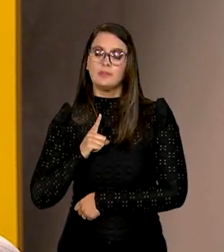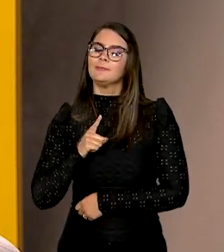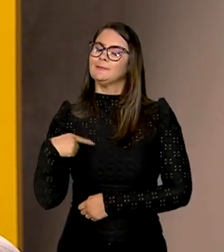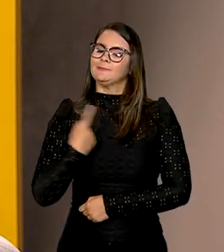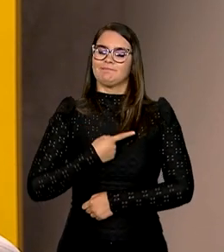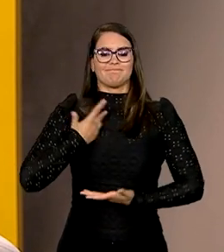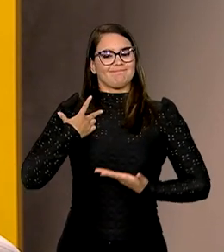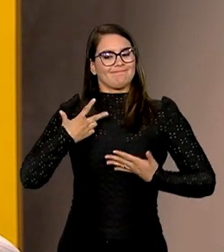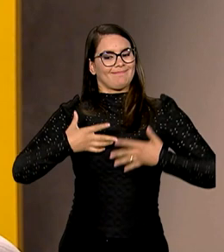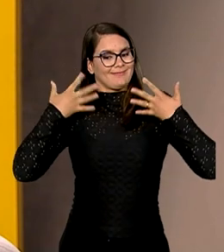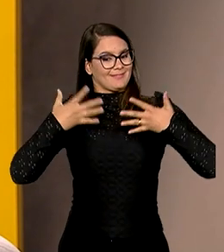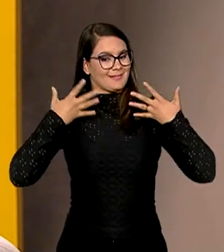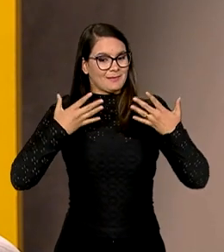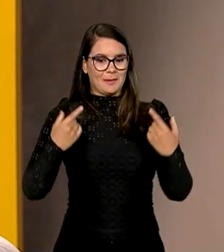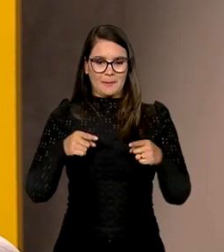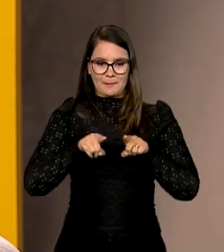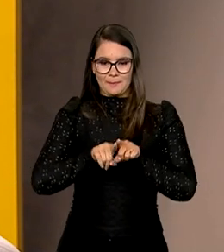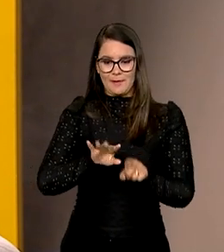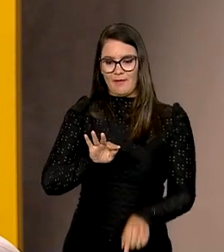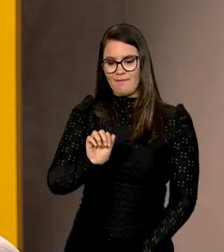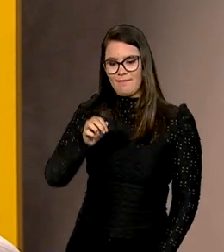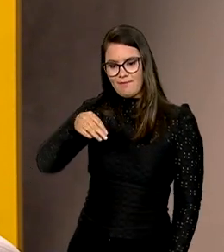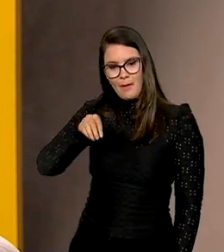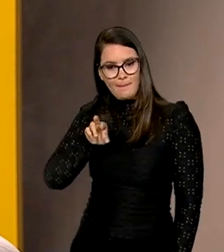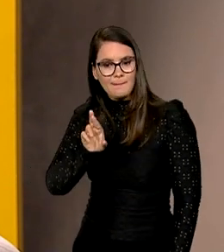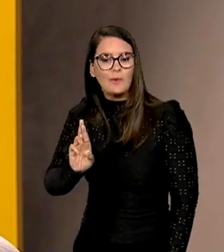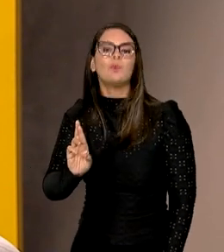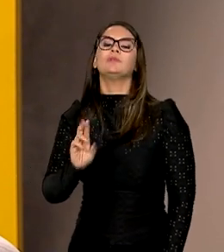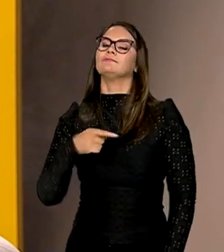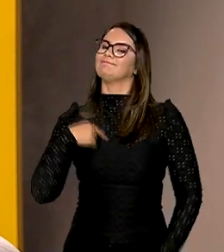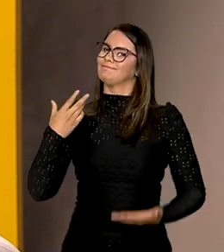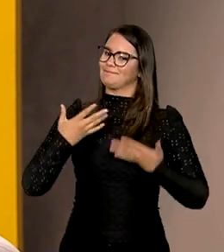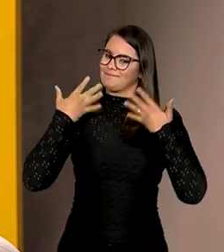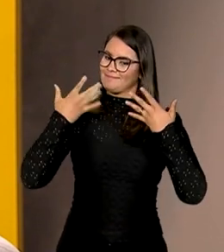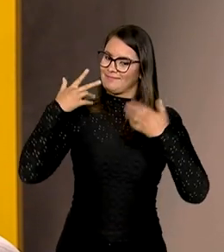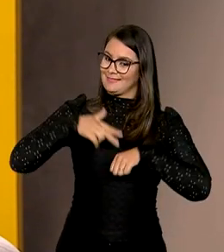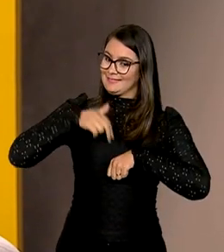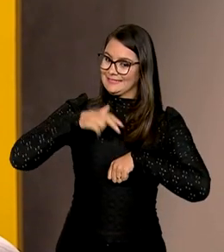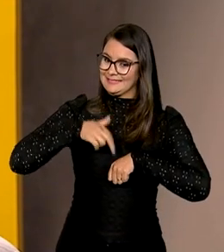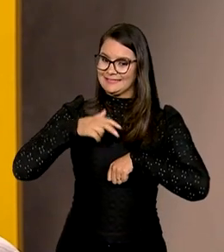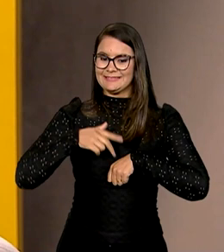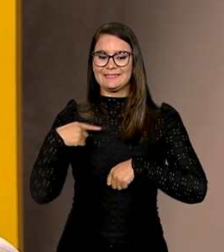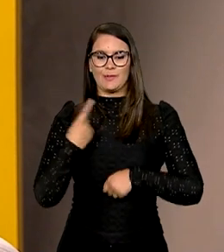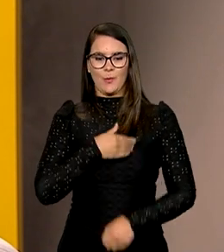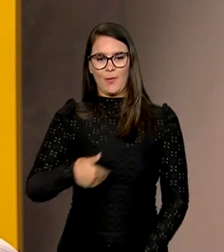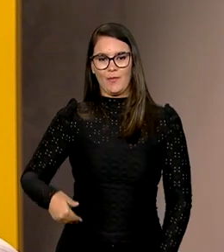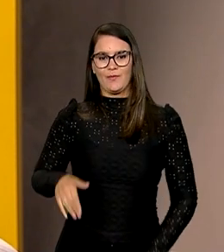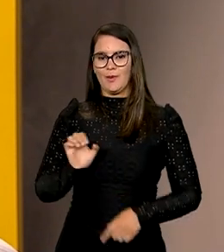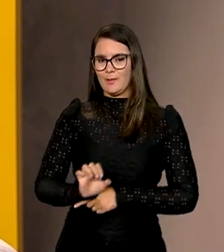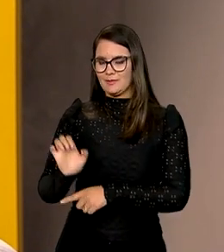animado com a parceria com a FAMUR, né? Muito, muito, muito animado com o governo do Estado, vai estar presente também.